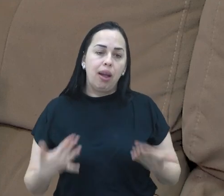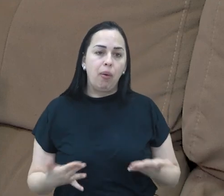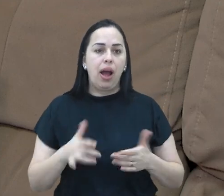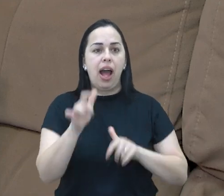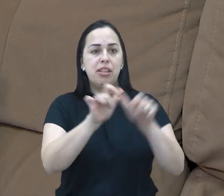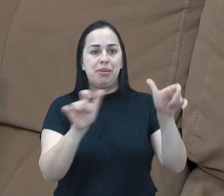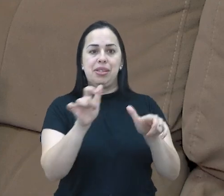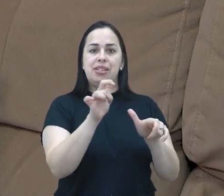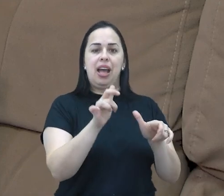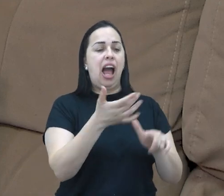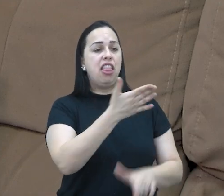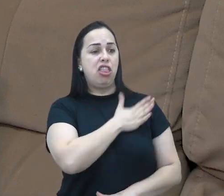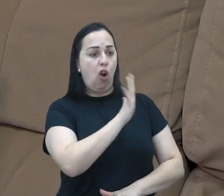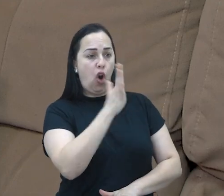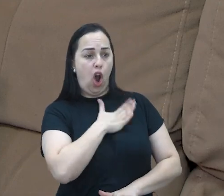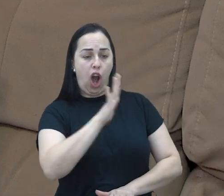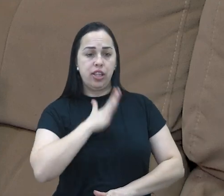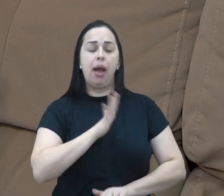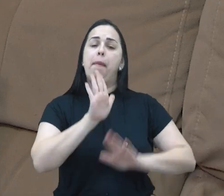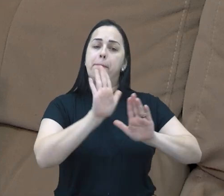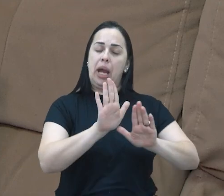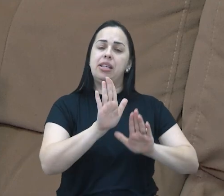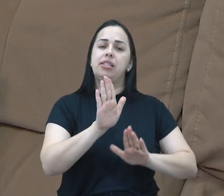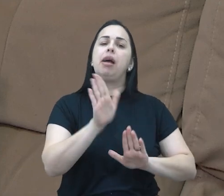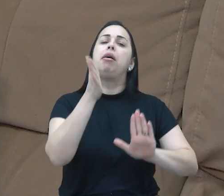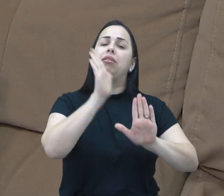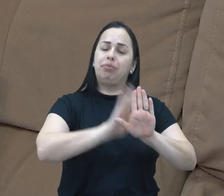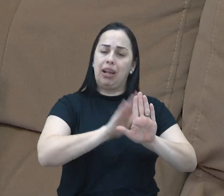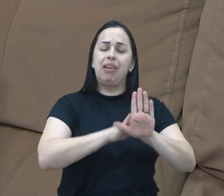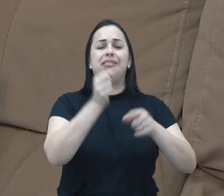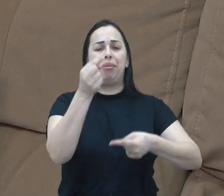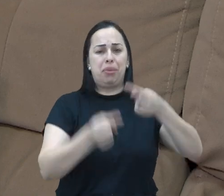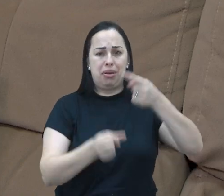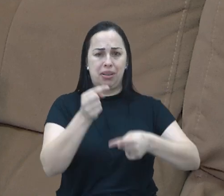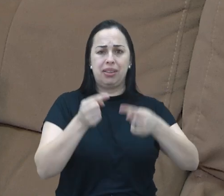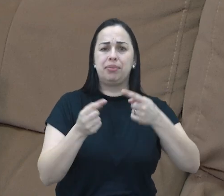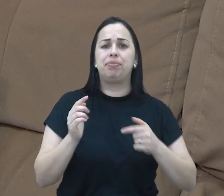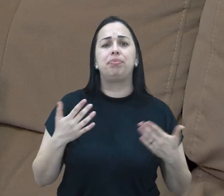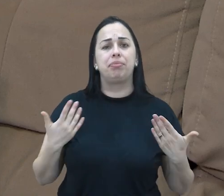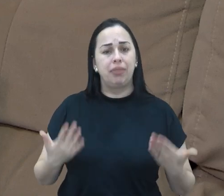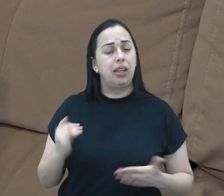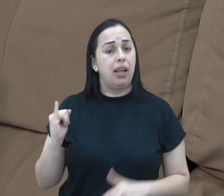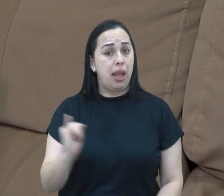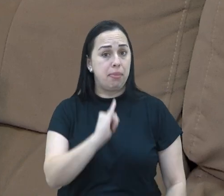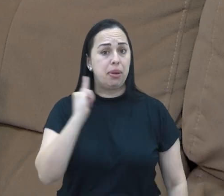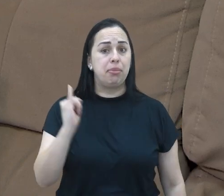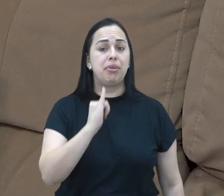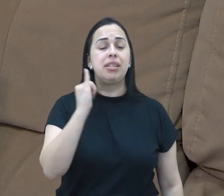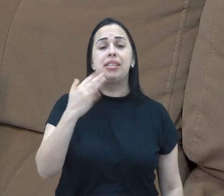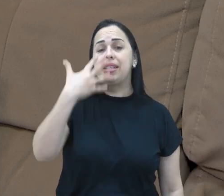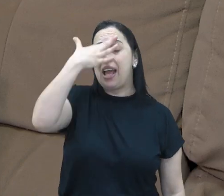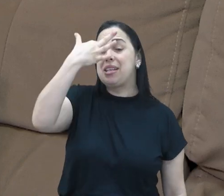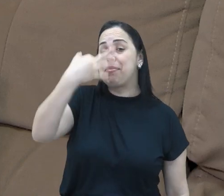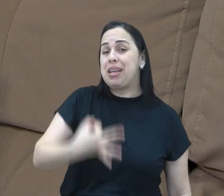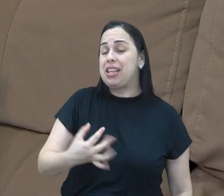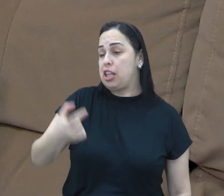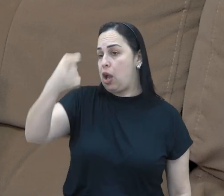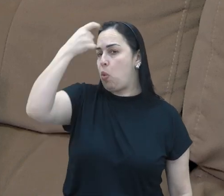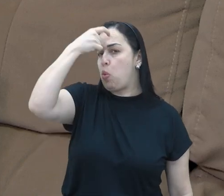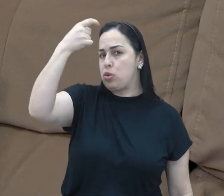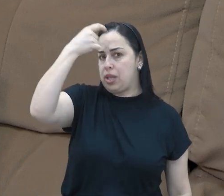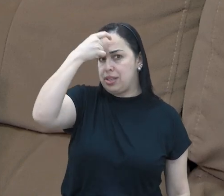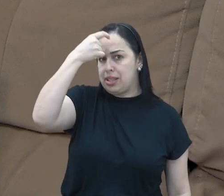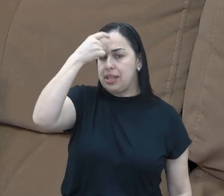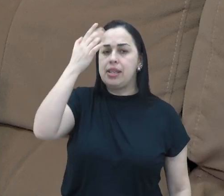por mais que muitas pessoas digam que não gostam, ela está envolvida em todas as áreas da sociedade. Então, muito importante a gente sempre ter